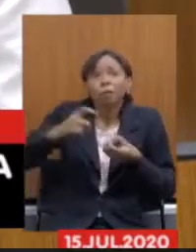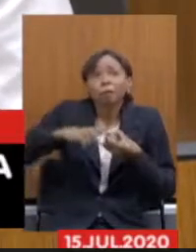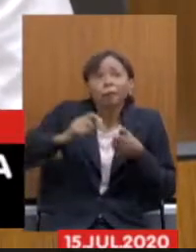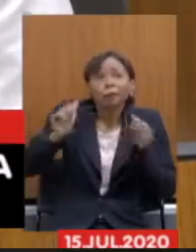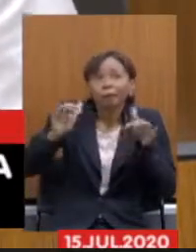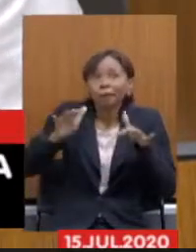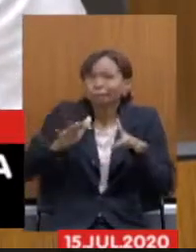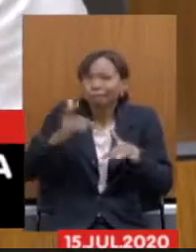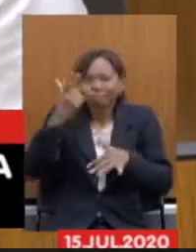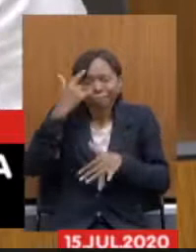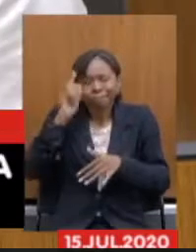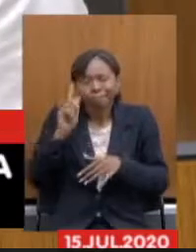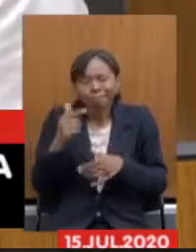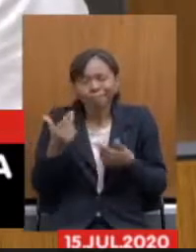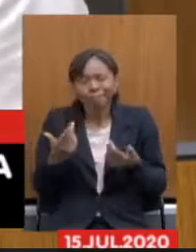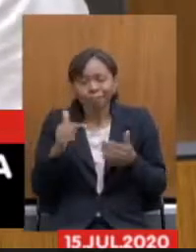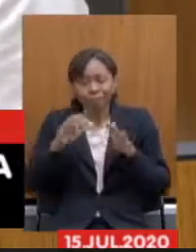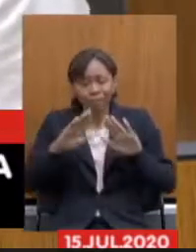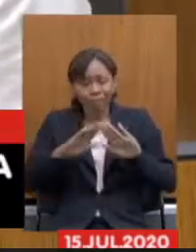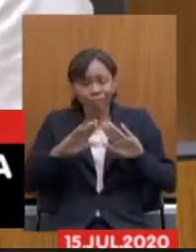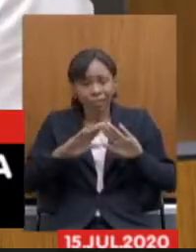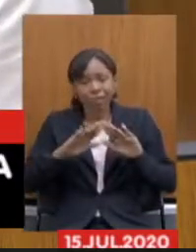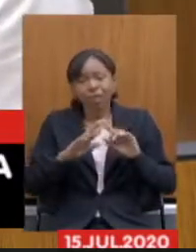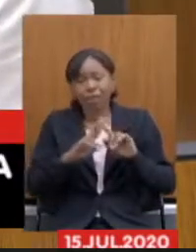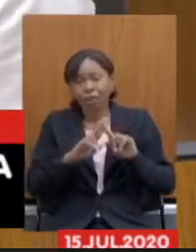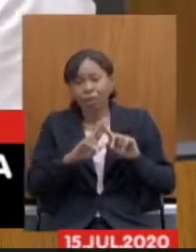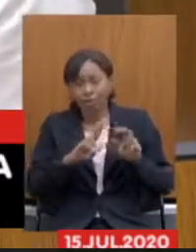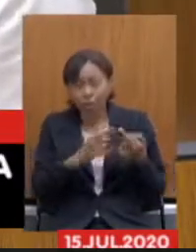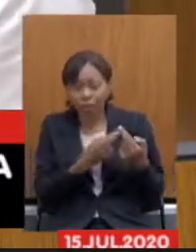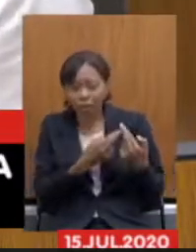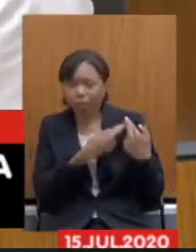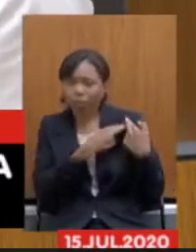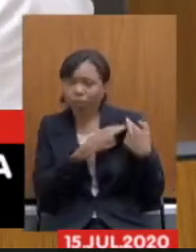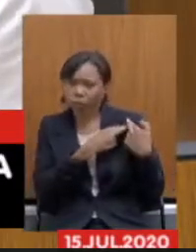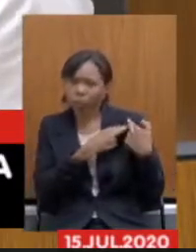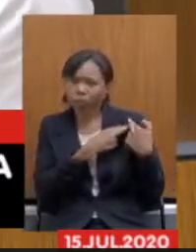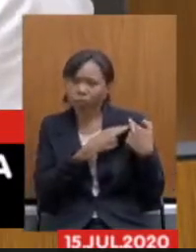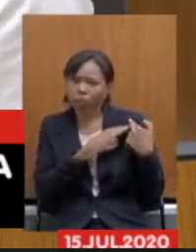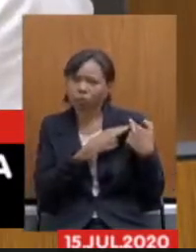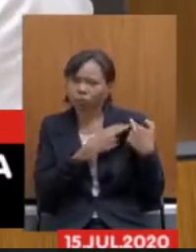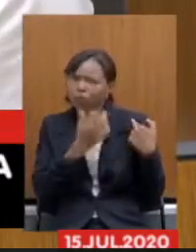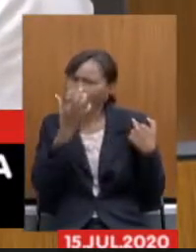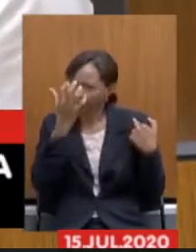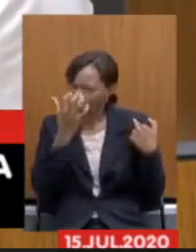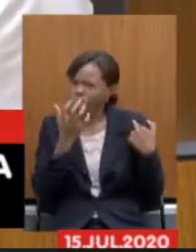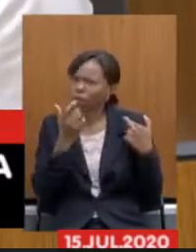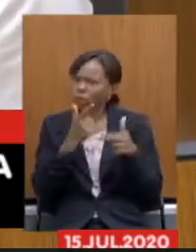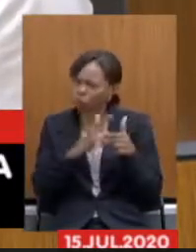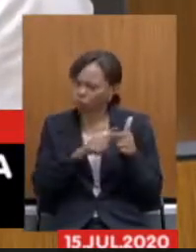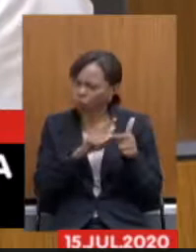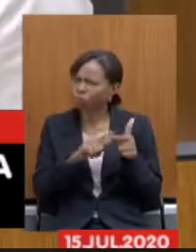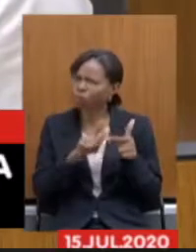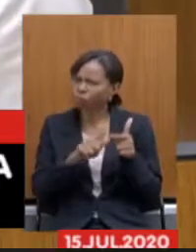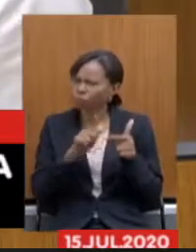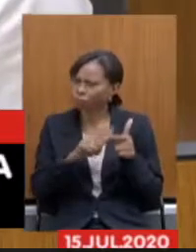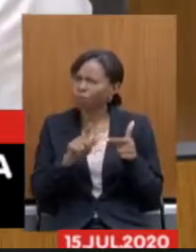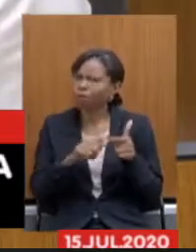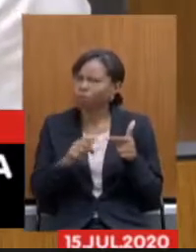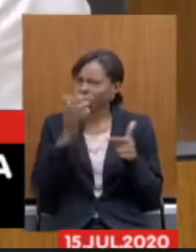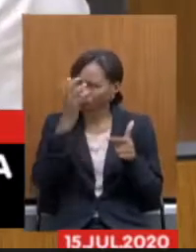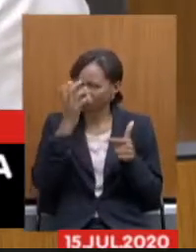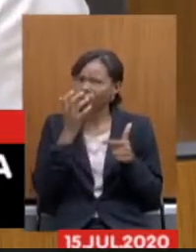responsabilidade dessa casa com relação a seriedade do problema e a necessidade de não